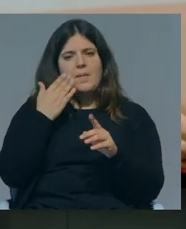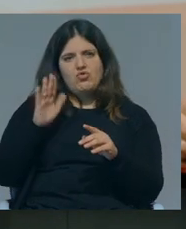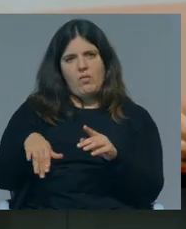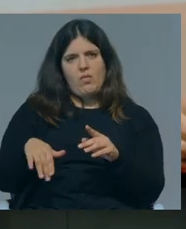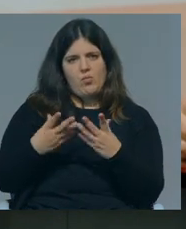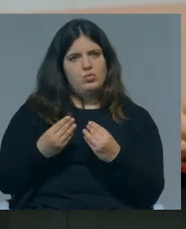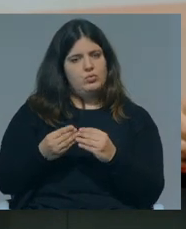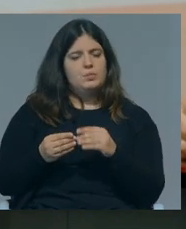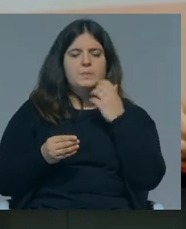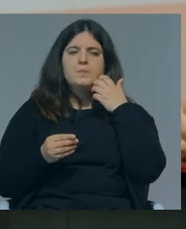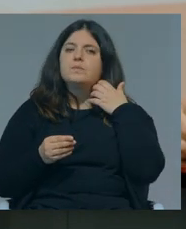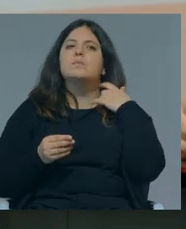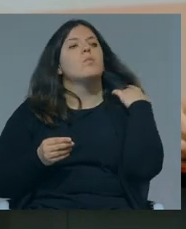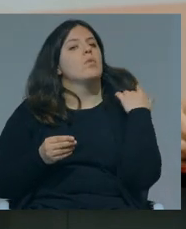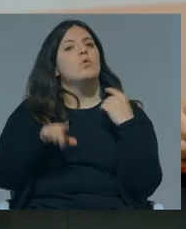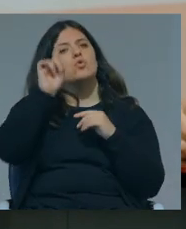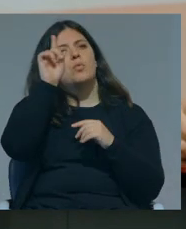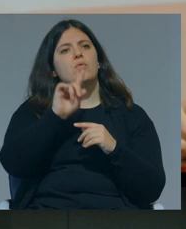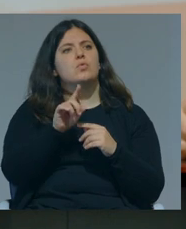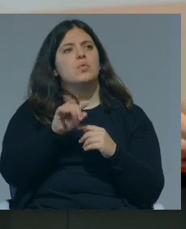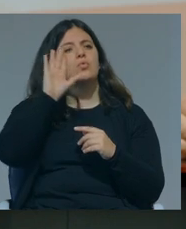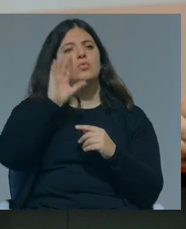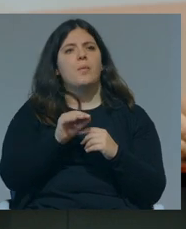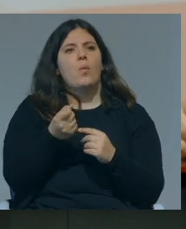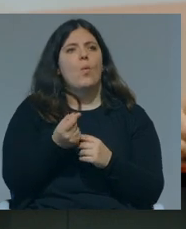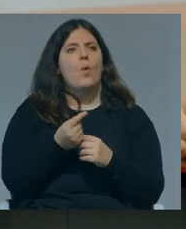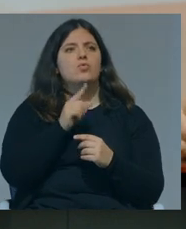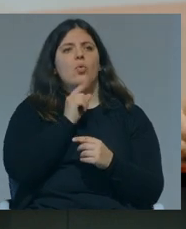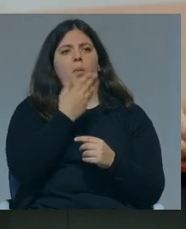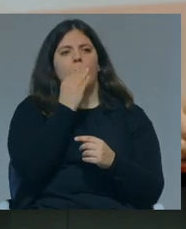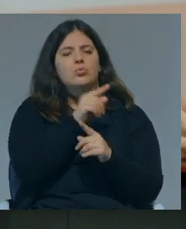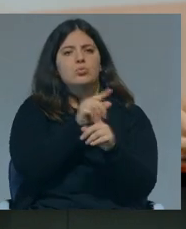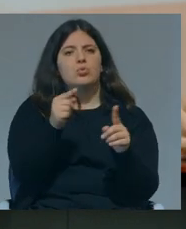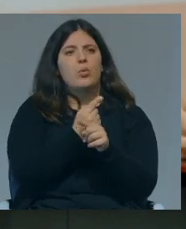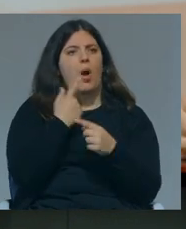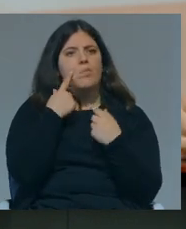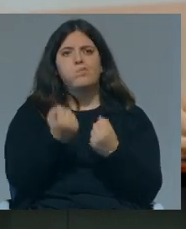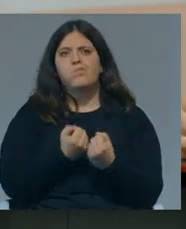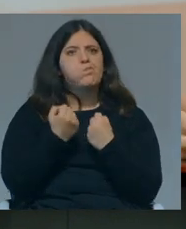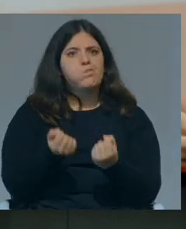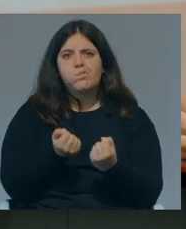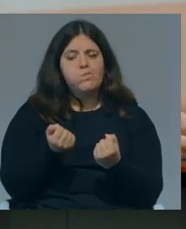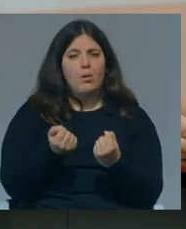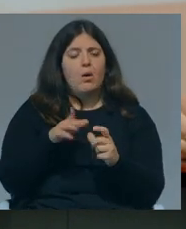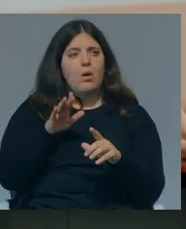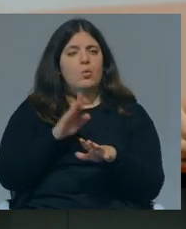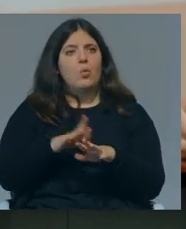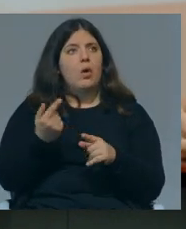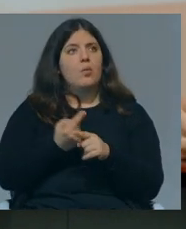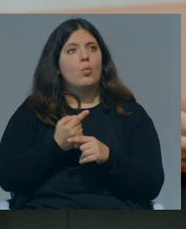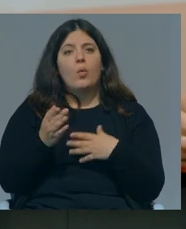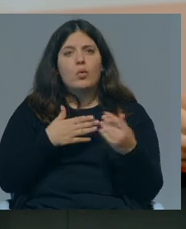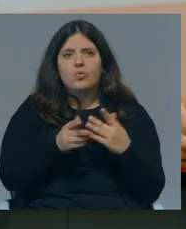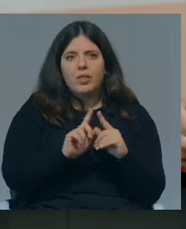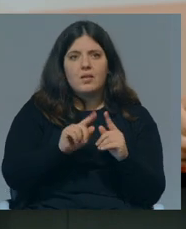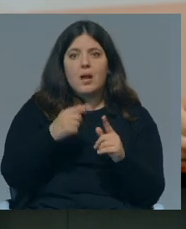que eu e os professores quase nem sabem o nome dos alunos porque não conseguem, não é uma coisa deles, não é não, se estão a